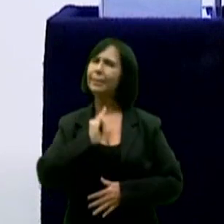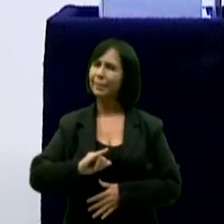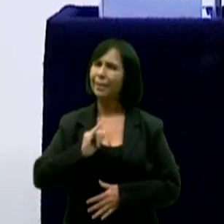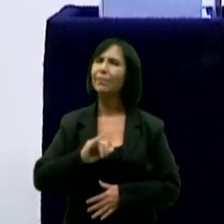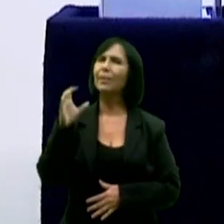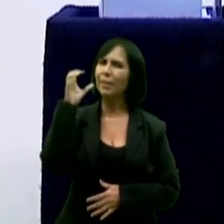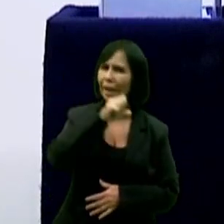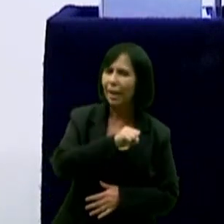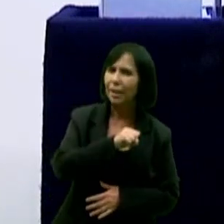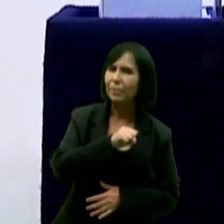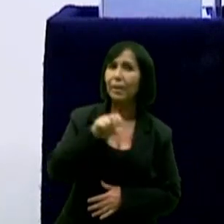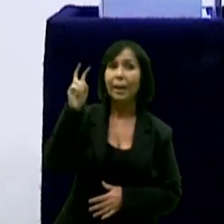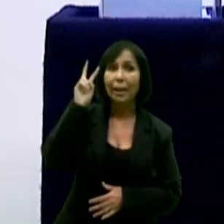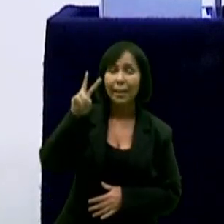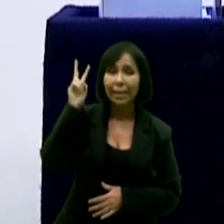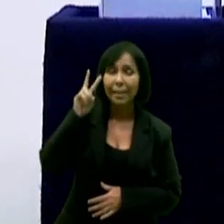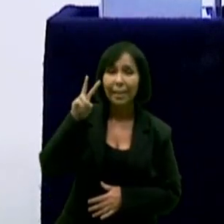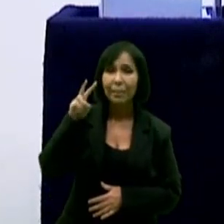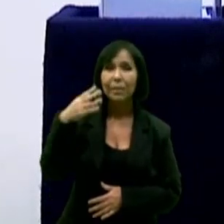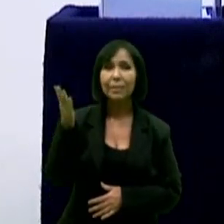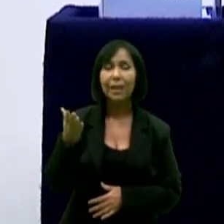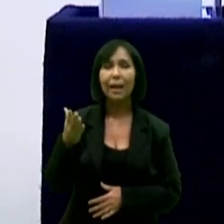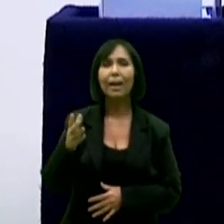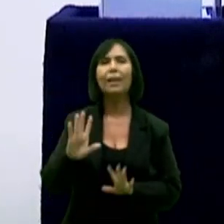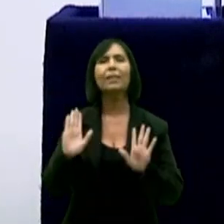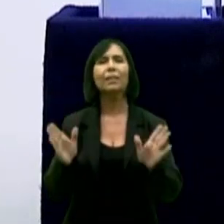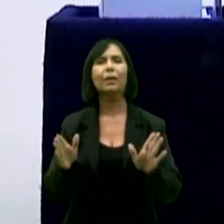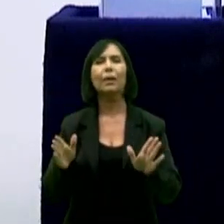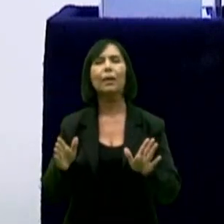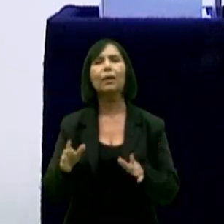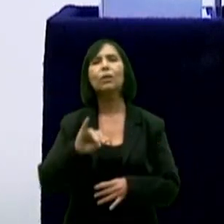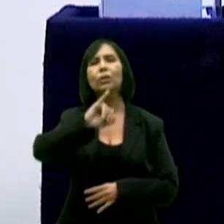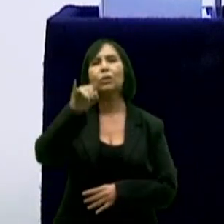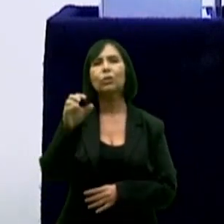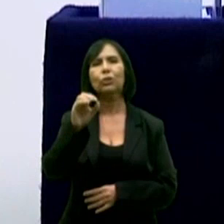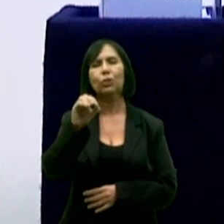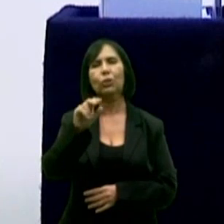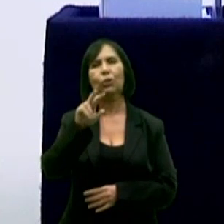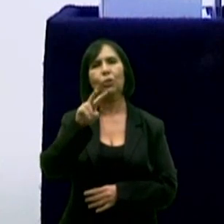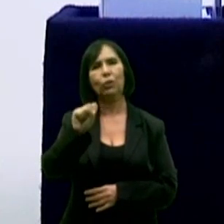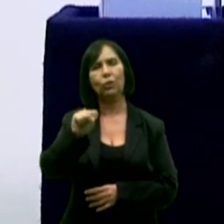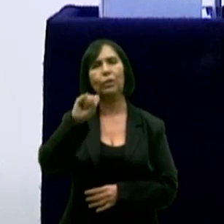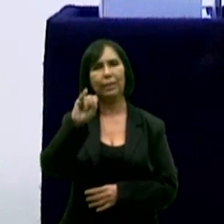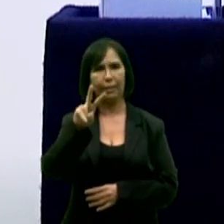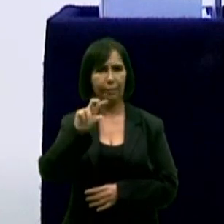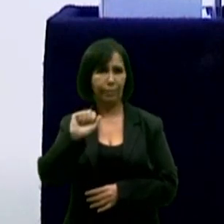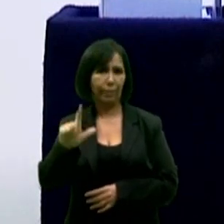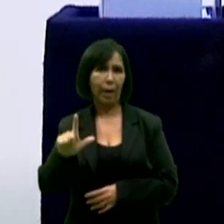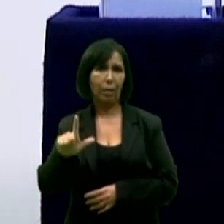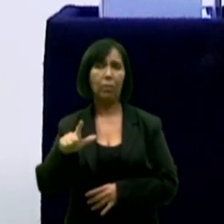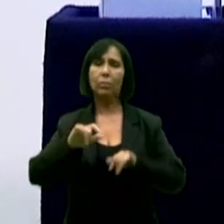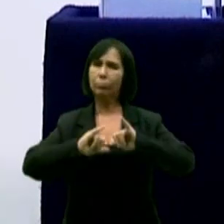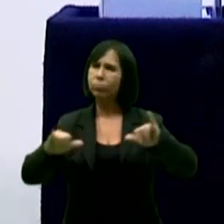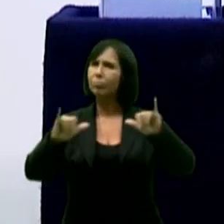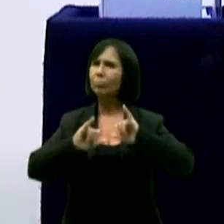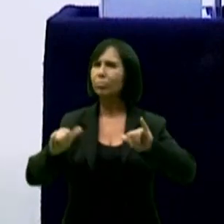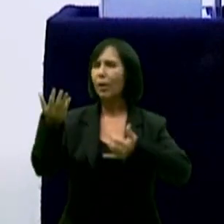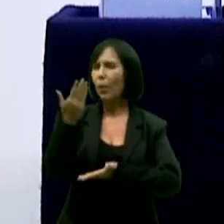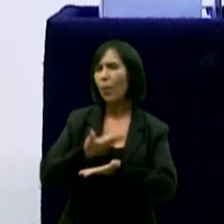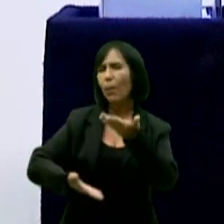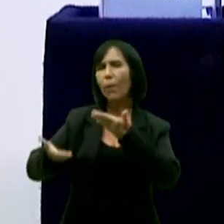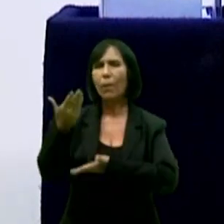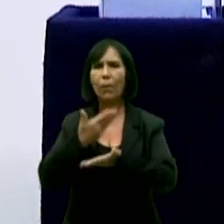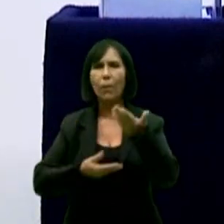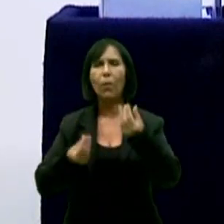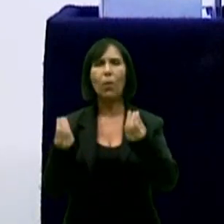que o comentarista político da Rede Tambaú de Comunicação, Josival Pereira, continua ao vivo pelo portal T5, pelo